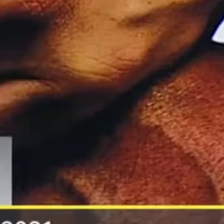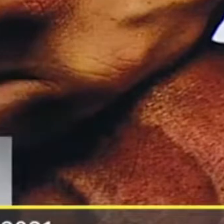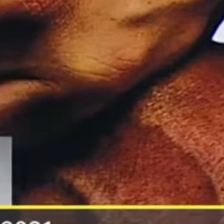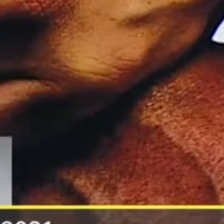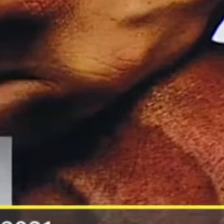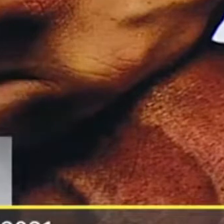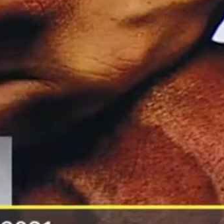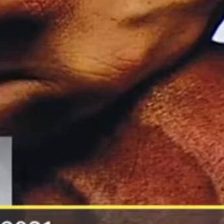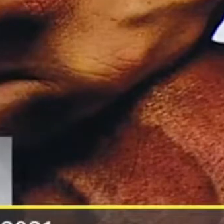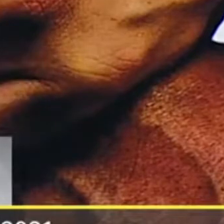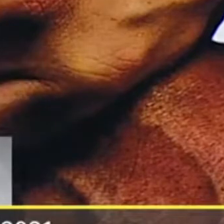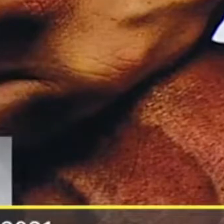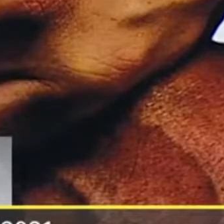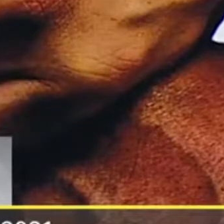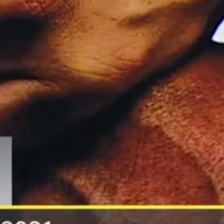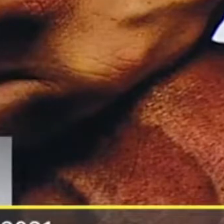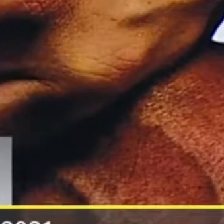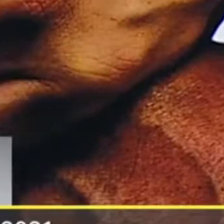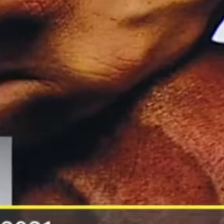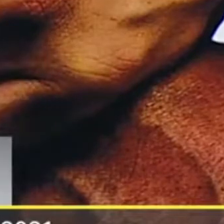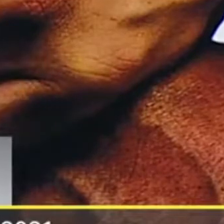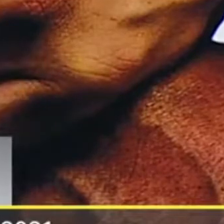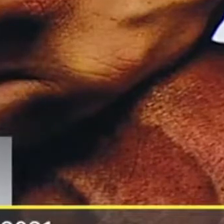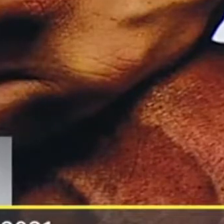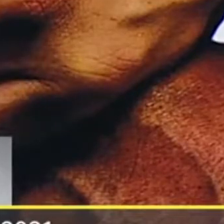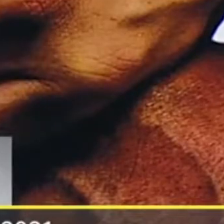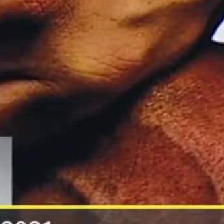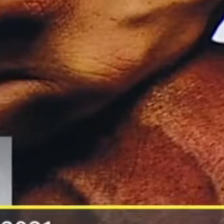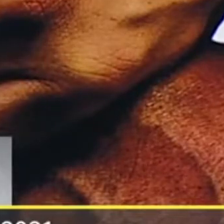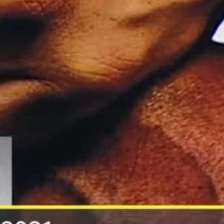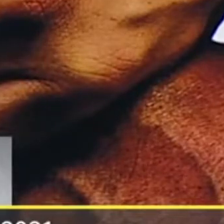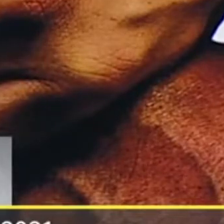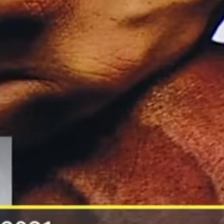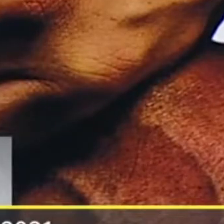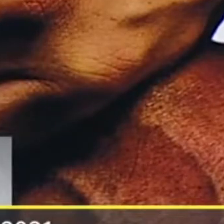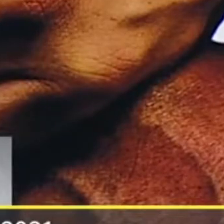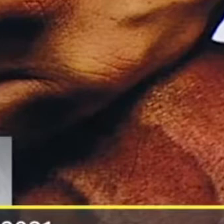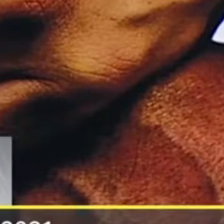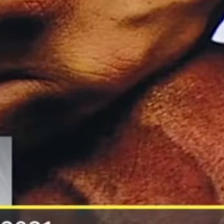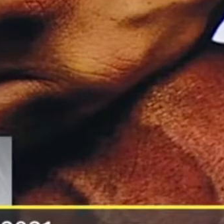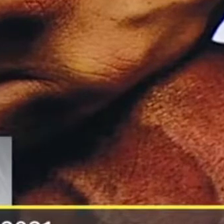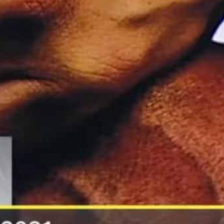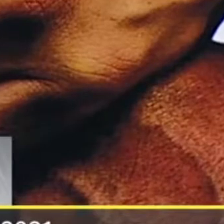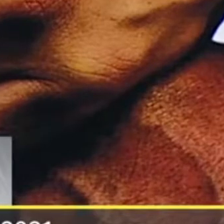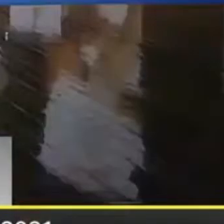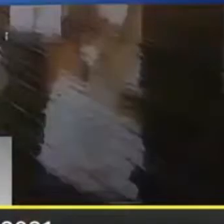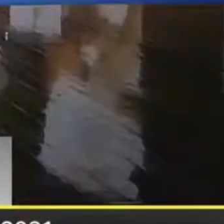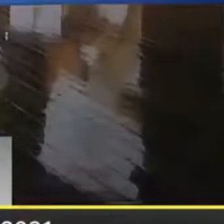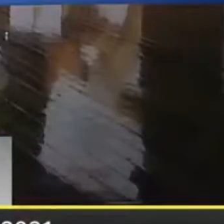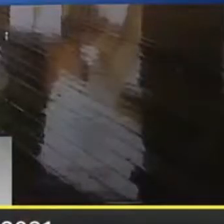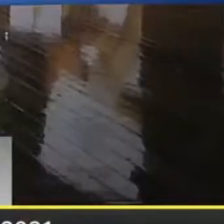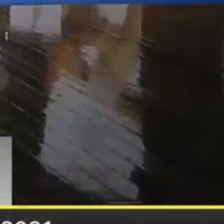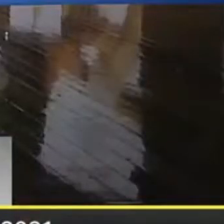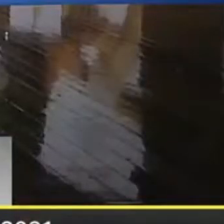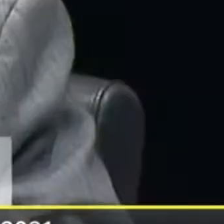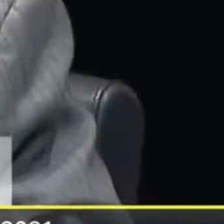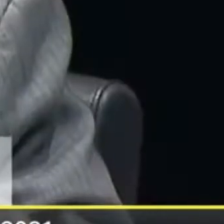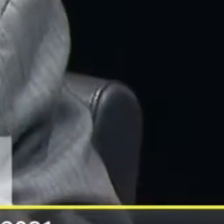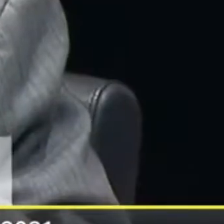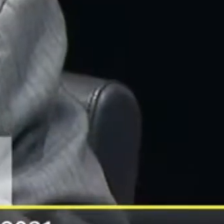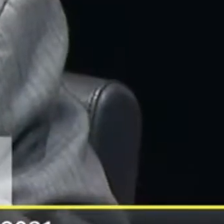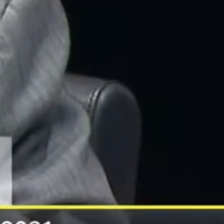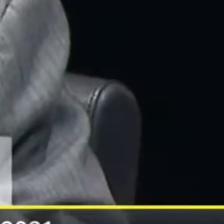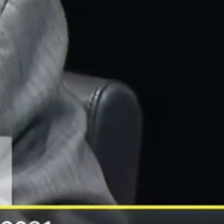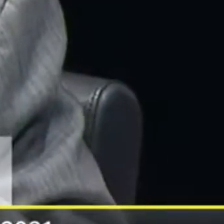Este evento Maravilhoso Com o tema Solidariedade Estou recebendo O presidente Ilio Piva Muitas manifestações